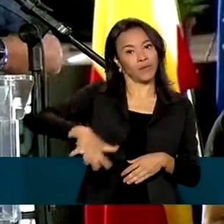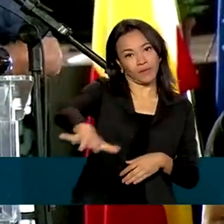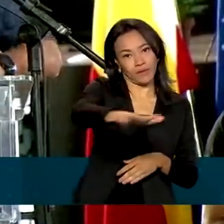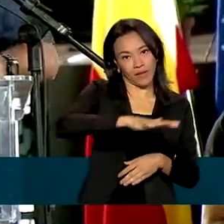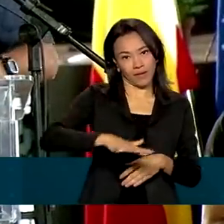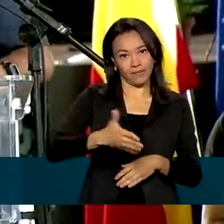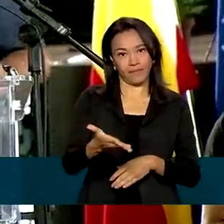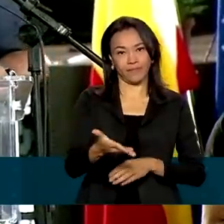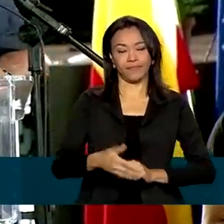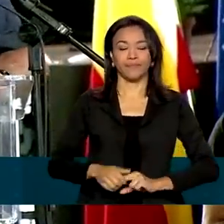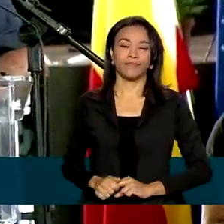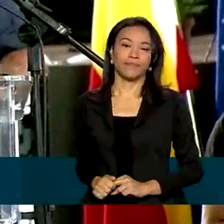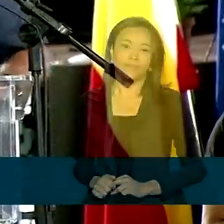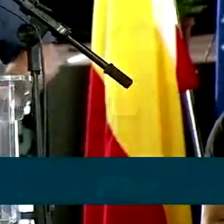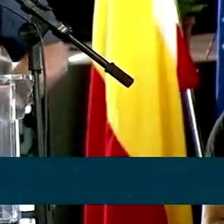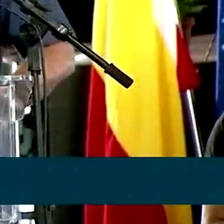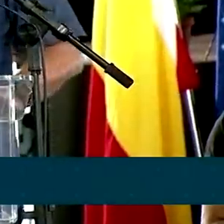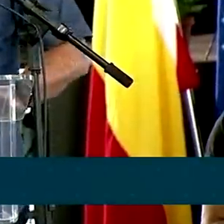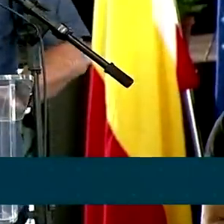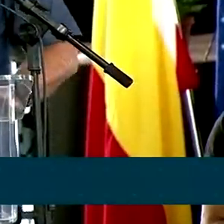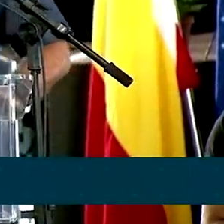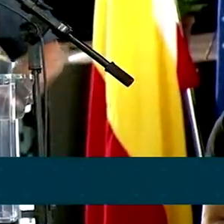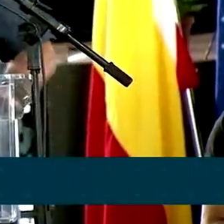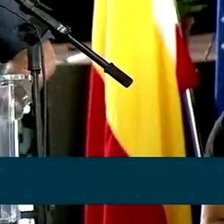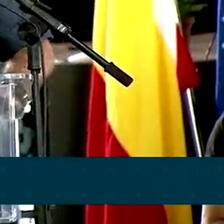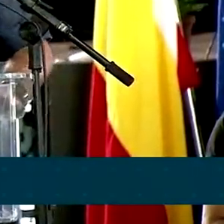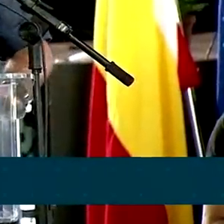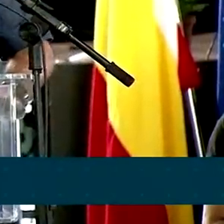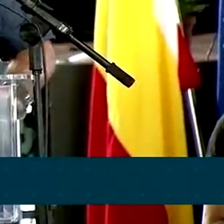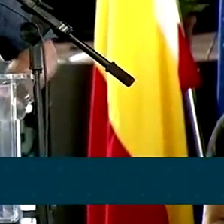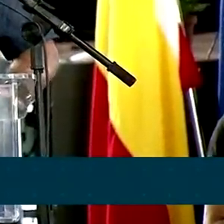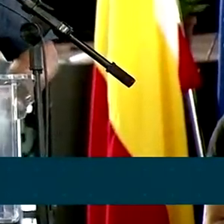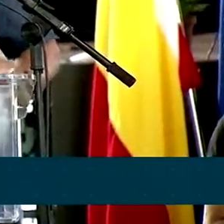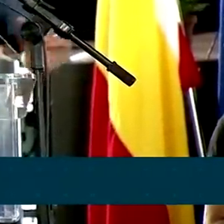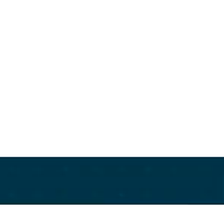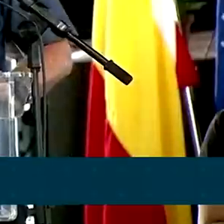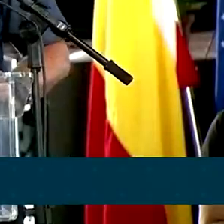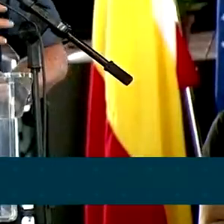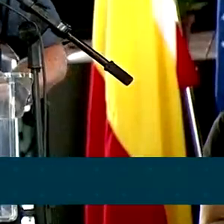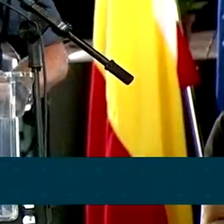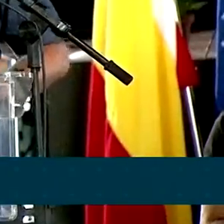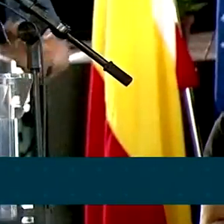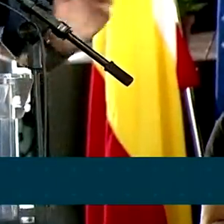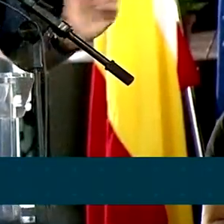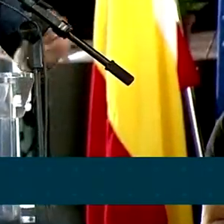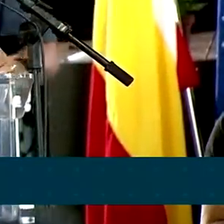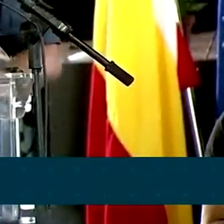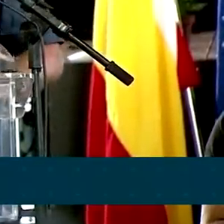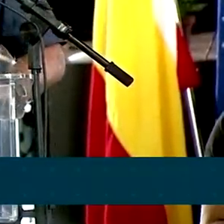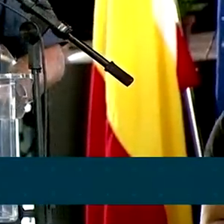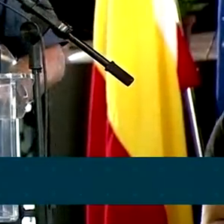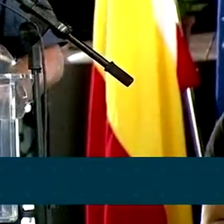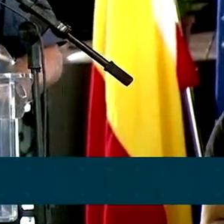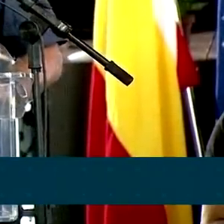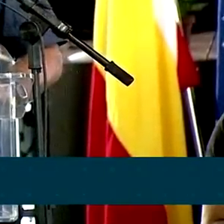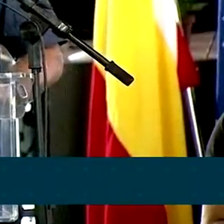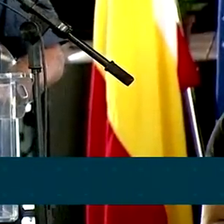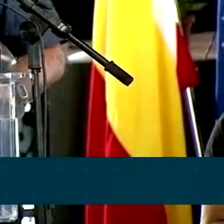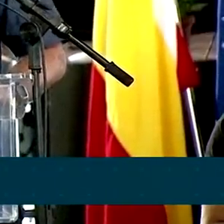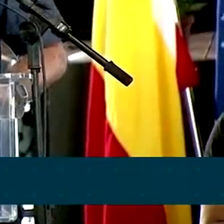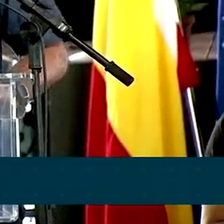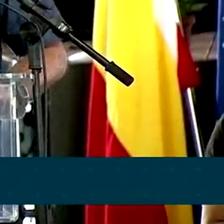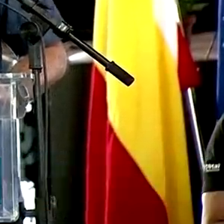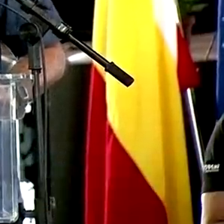rodovia. Nessa rápida passagem para o Maringá, estou muito feliz, juntamente com essa bancada aqui presente,